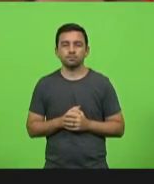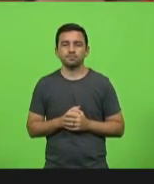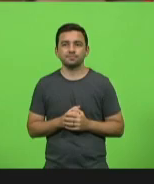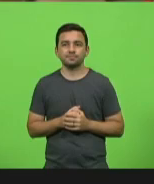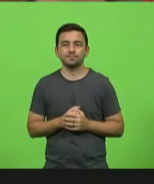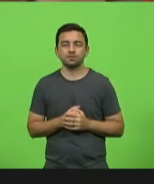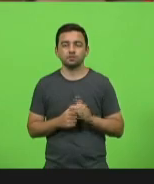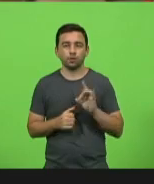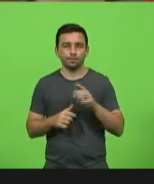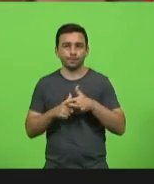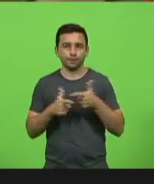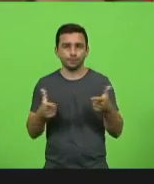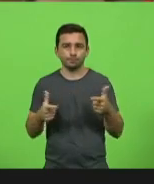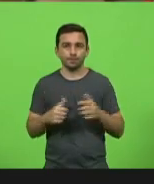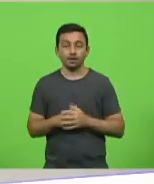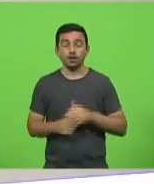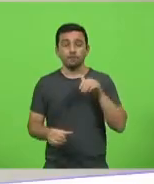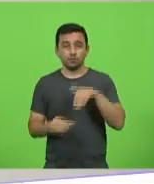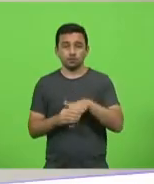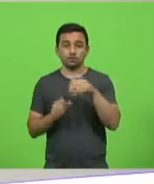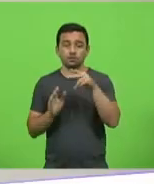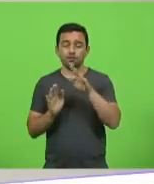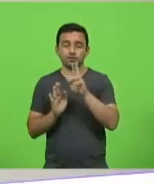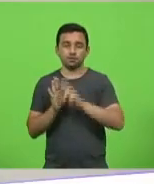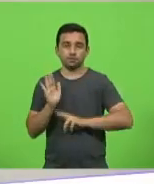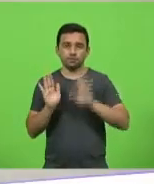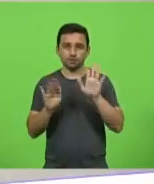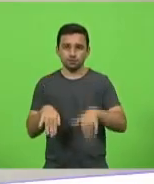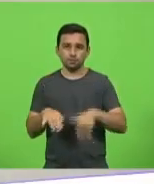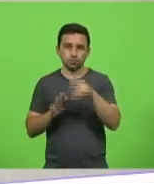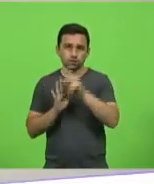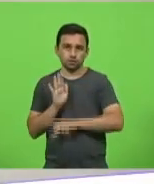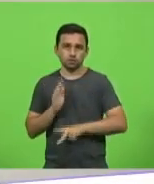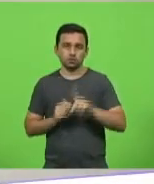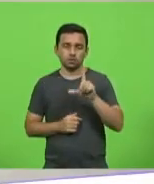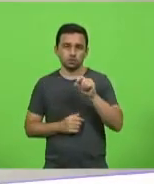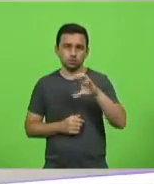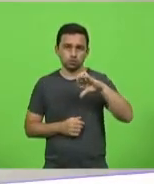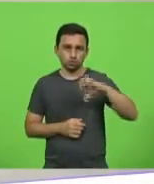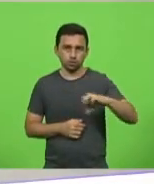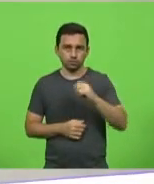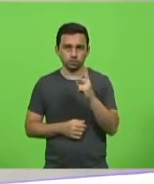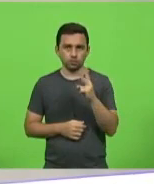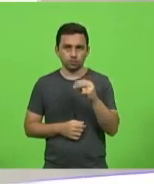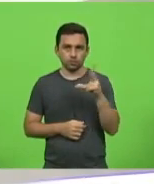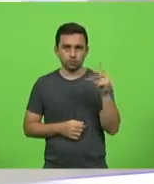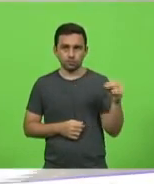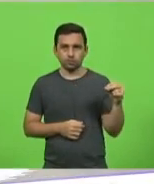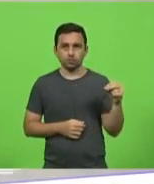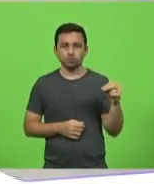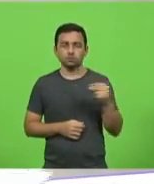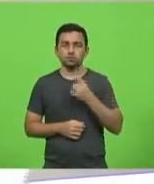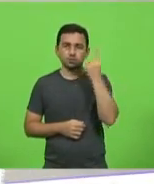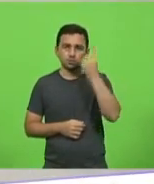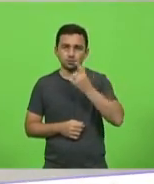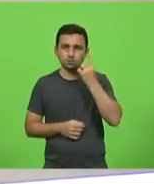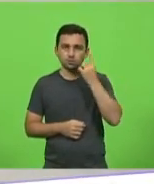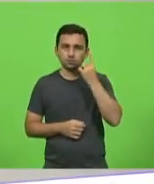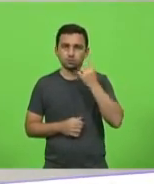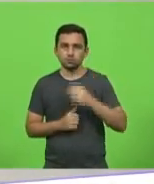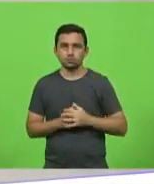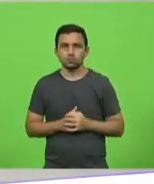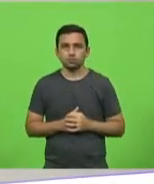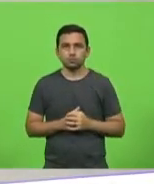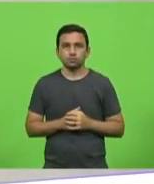Votação. Votação e redação final do projeto número 109 de 2020. Autor, deputado... Autor, deputado... Aliás, desculpem aí.